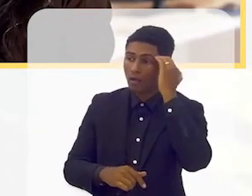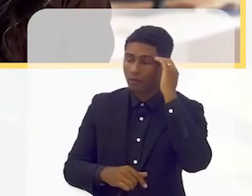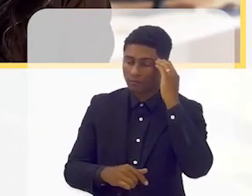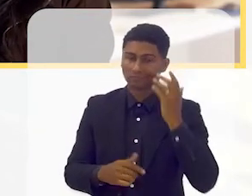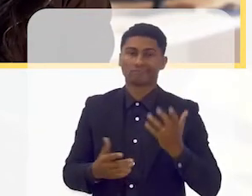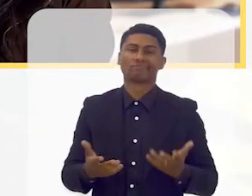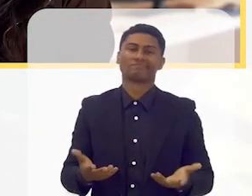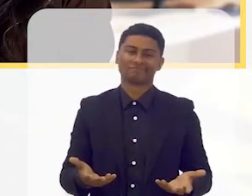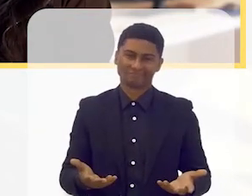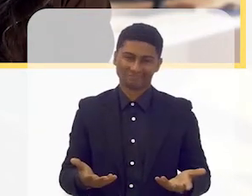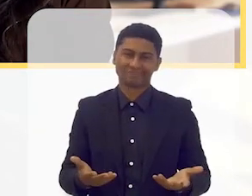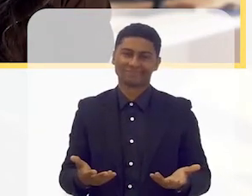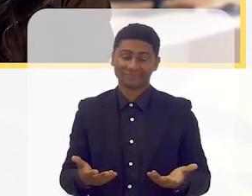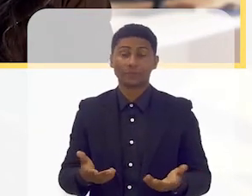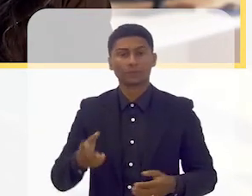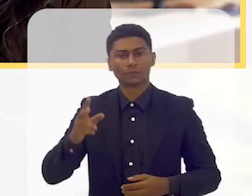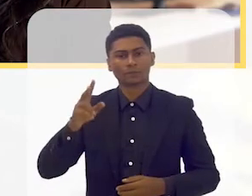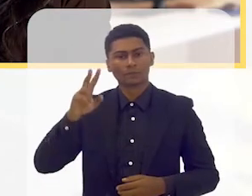nos duas nos duas